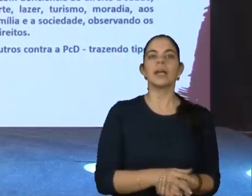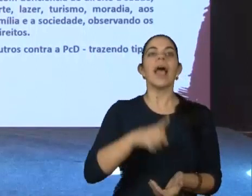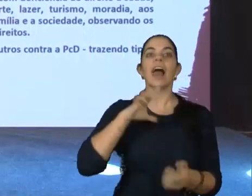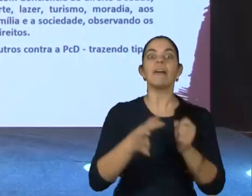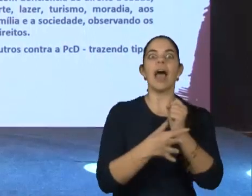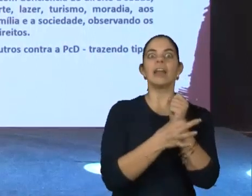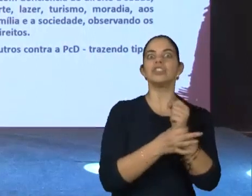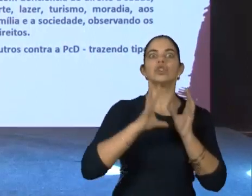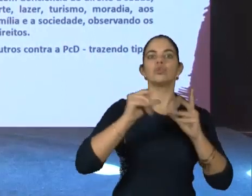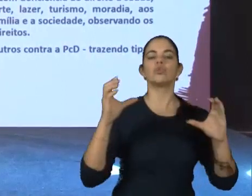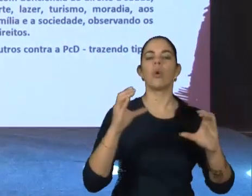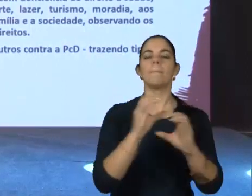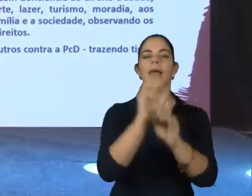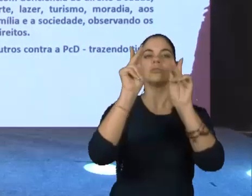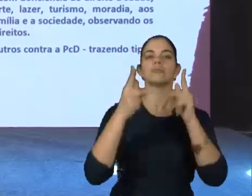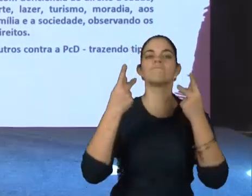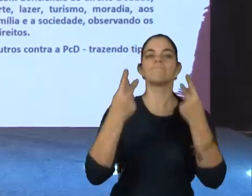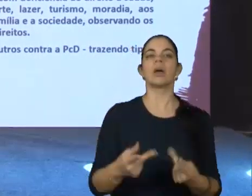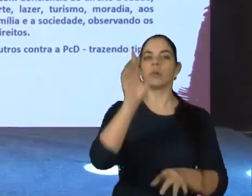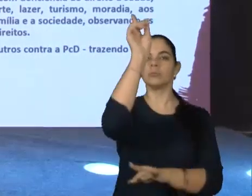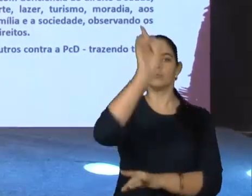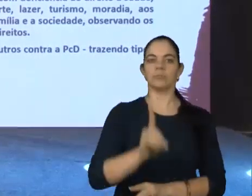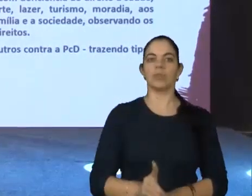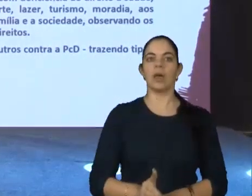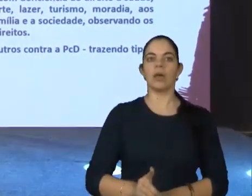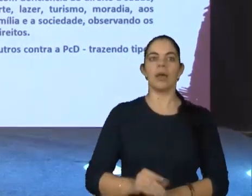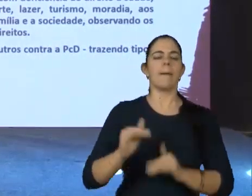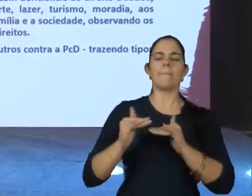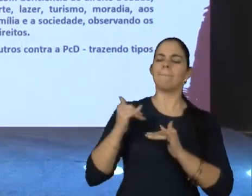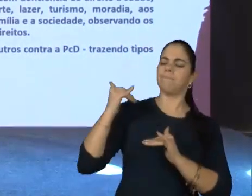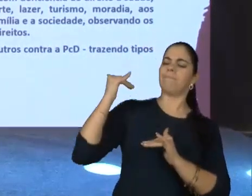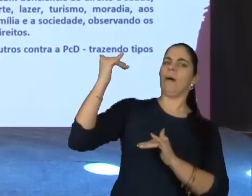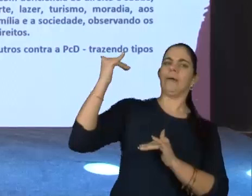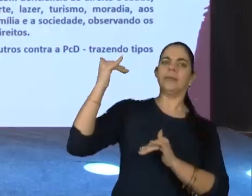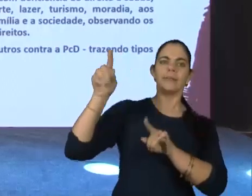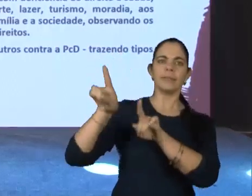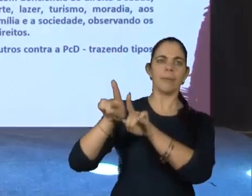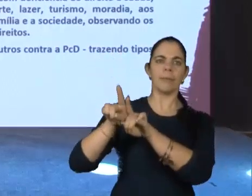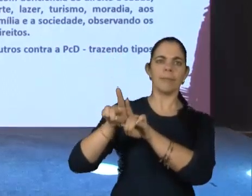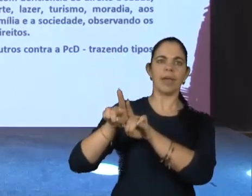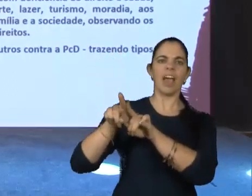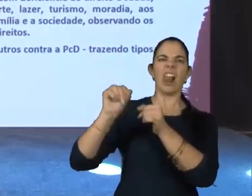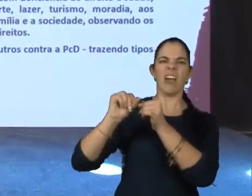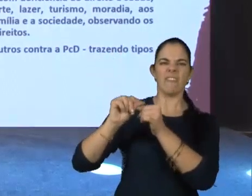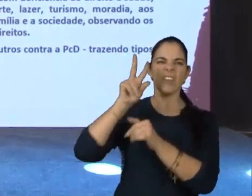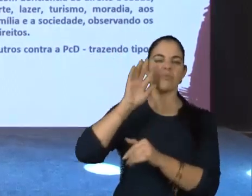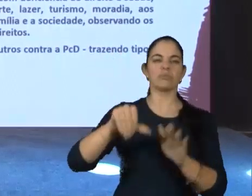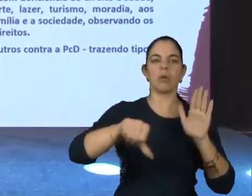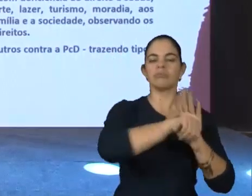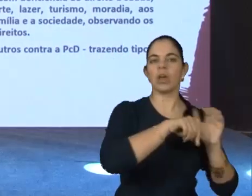garantir a plenitude das pessoas com deficiência. Acima de tudo, também, ela vem prevenir os crimes, ela vem prevenir